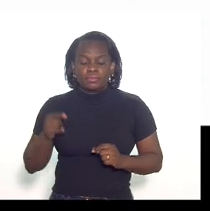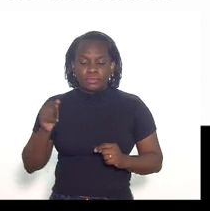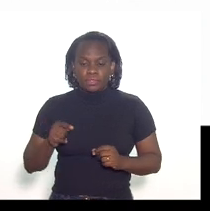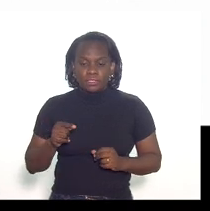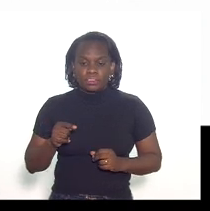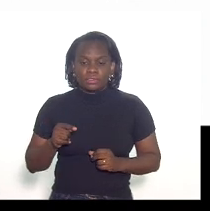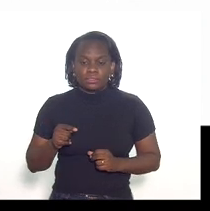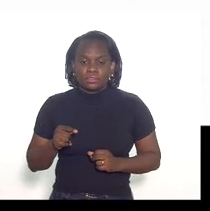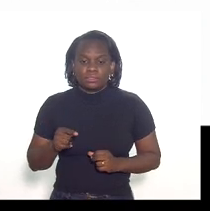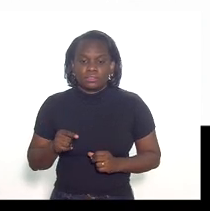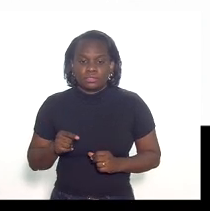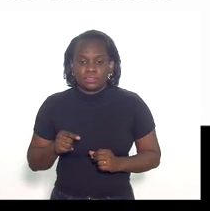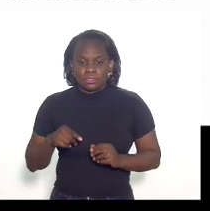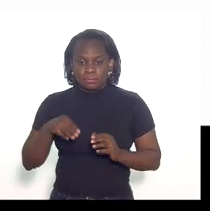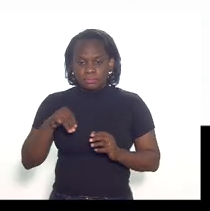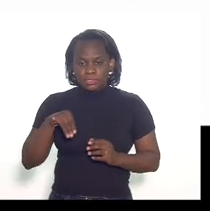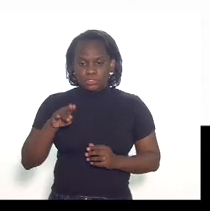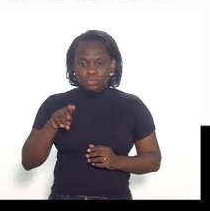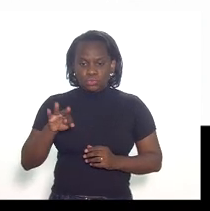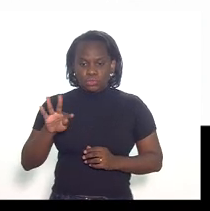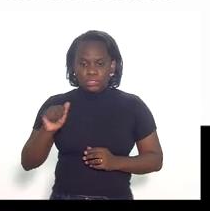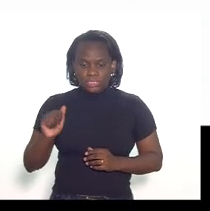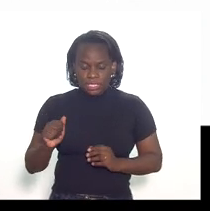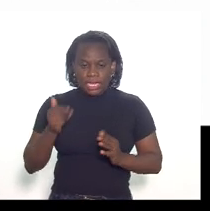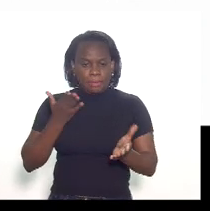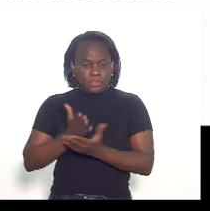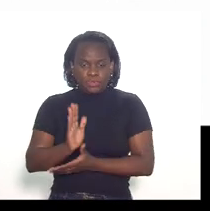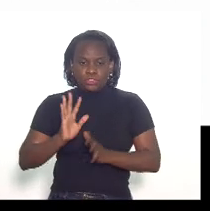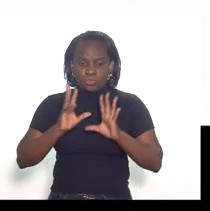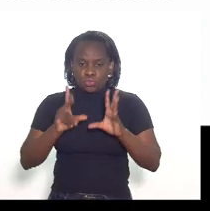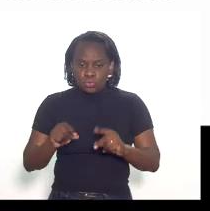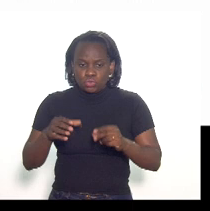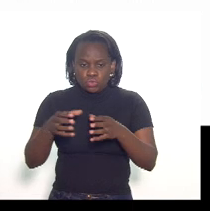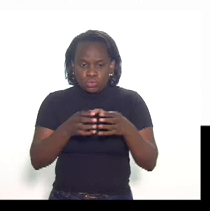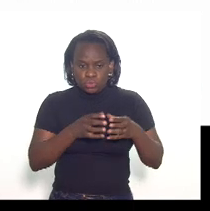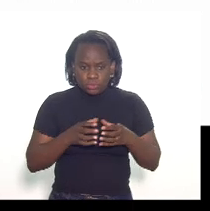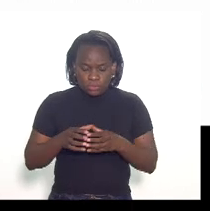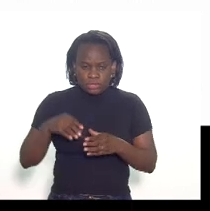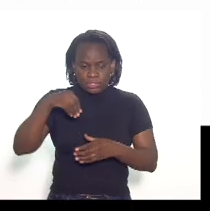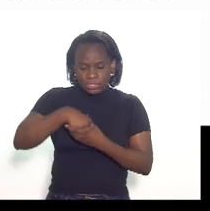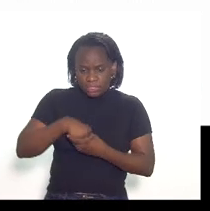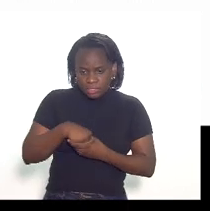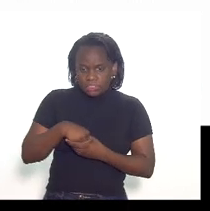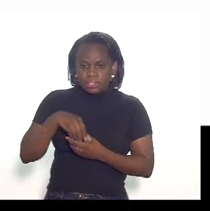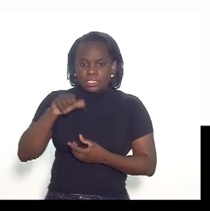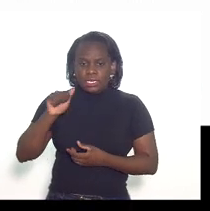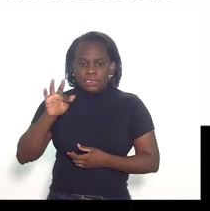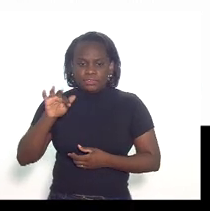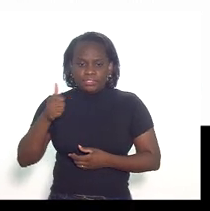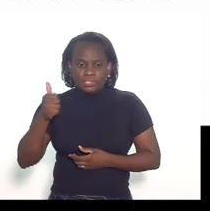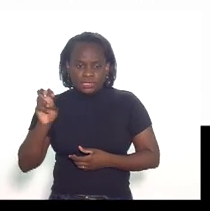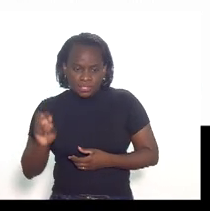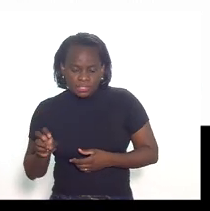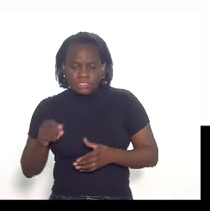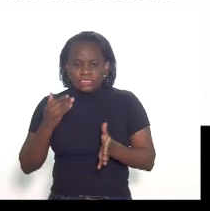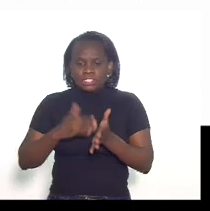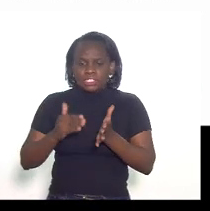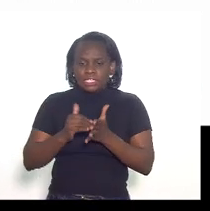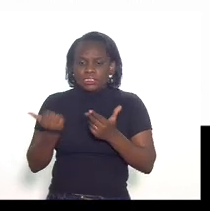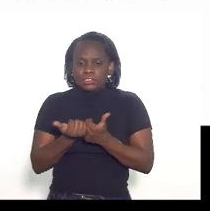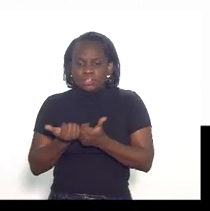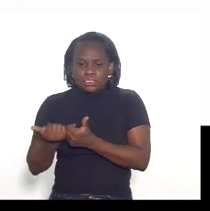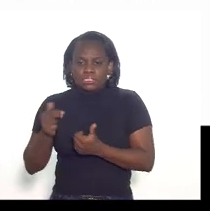essa minuta foi aprovada por todos os órgãos internos pela AF15 pelo subsecretário de